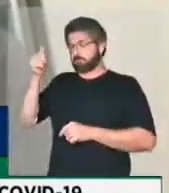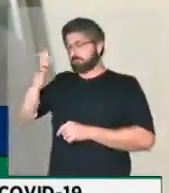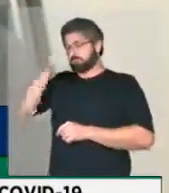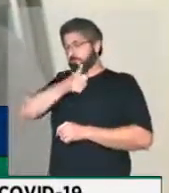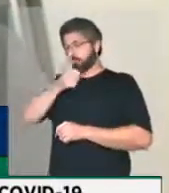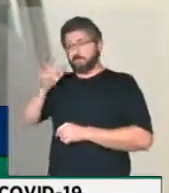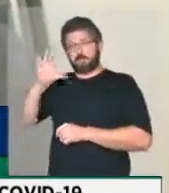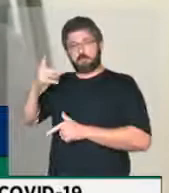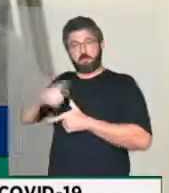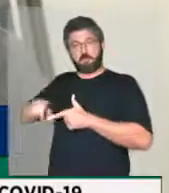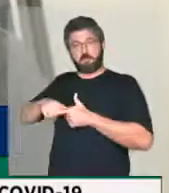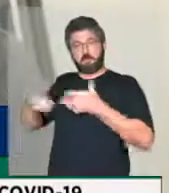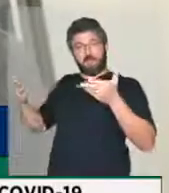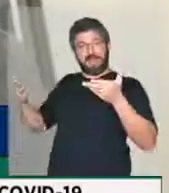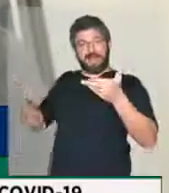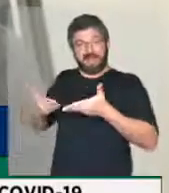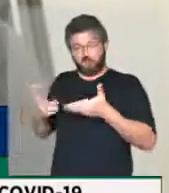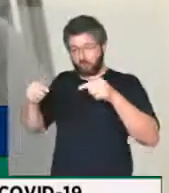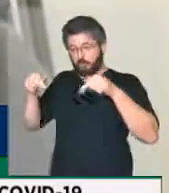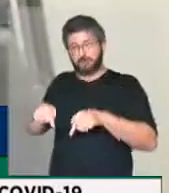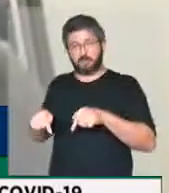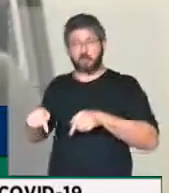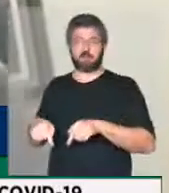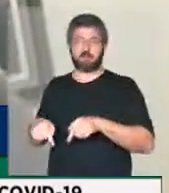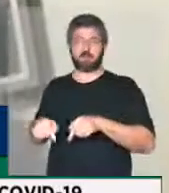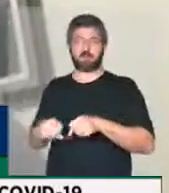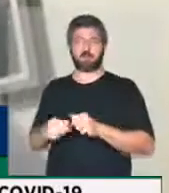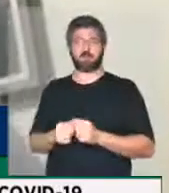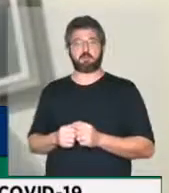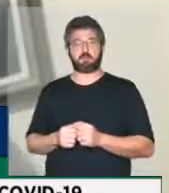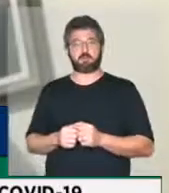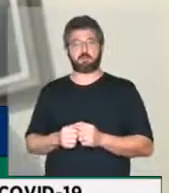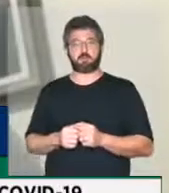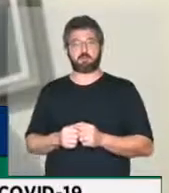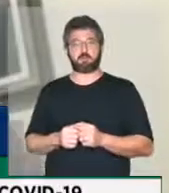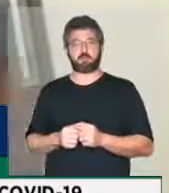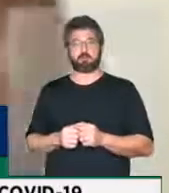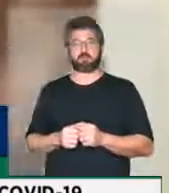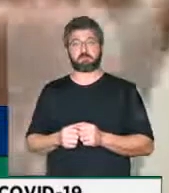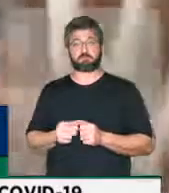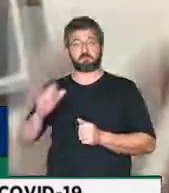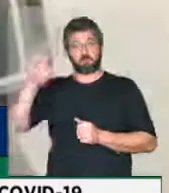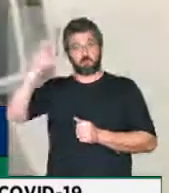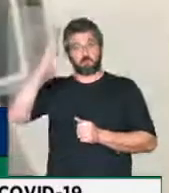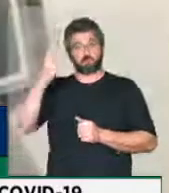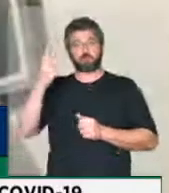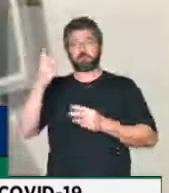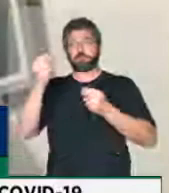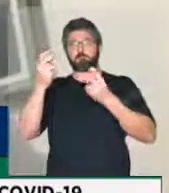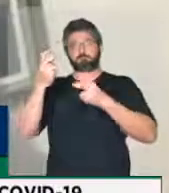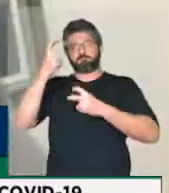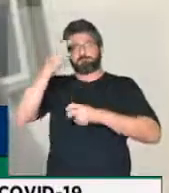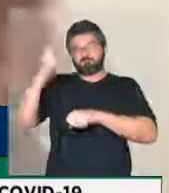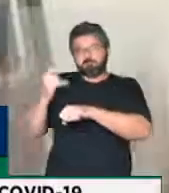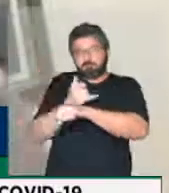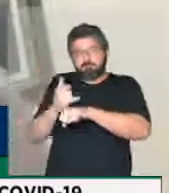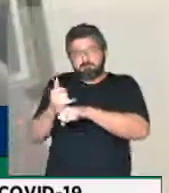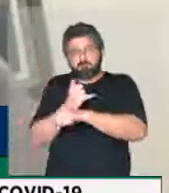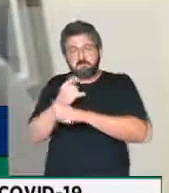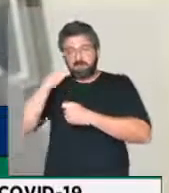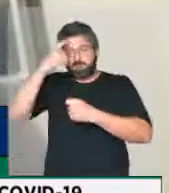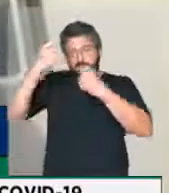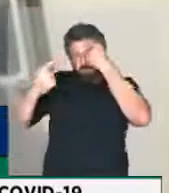um problema que é essa tempestade, gerada pela pandemia do coronavírus. É uma solução engenhosa, uma solução